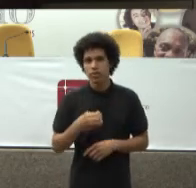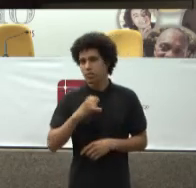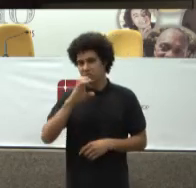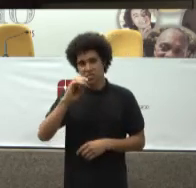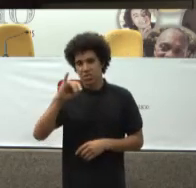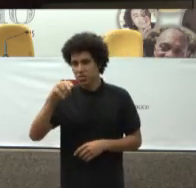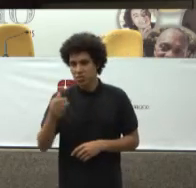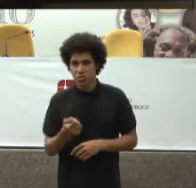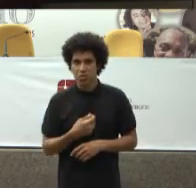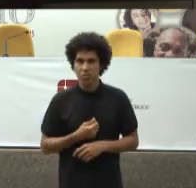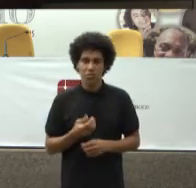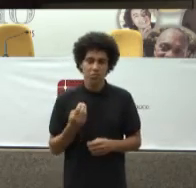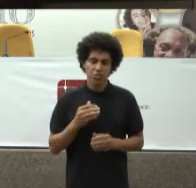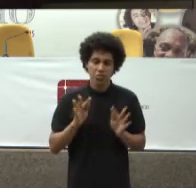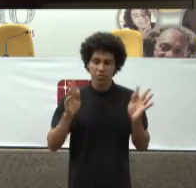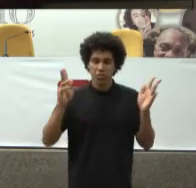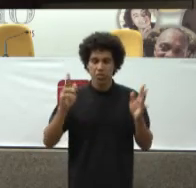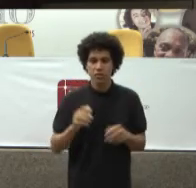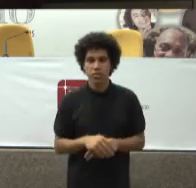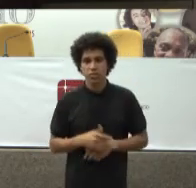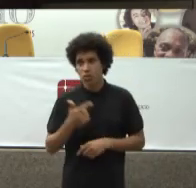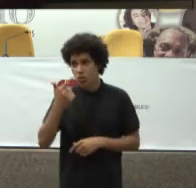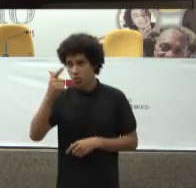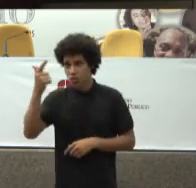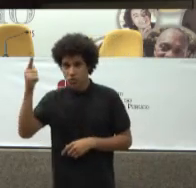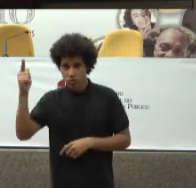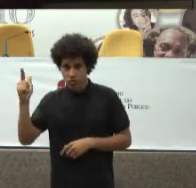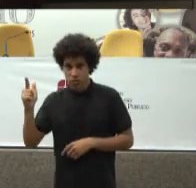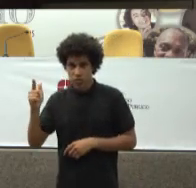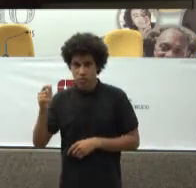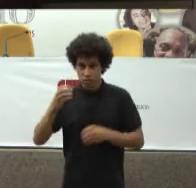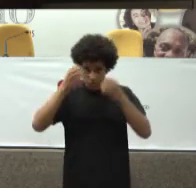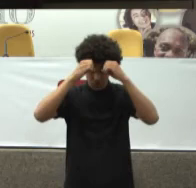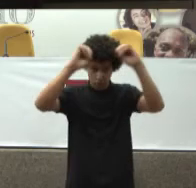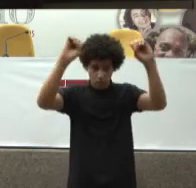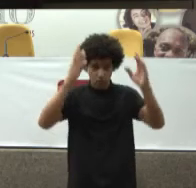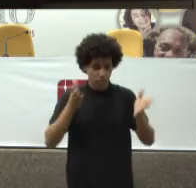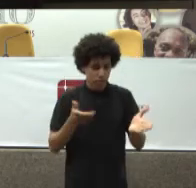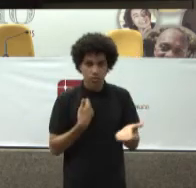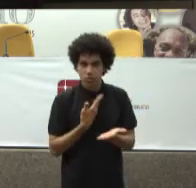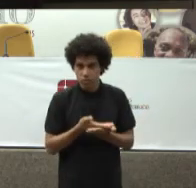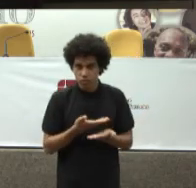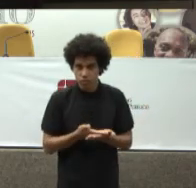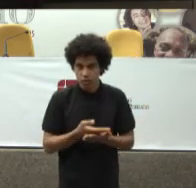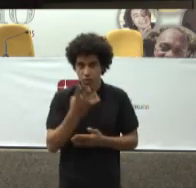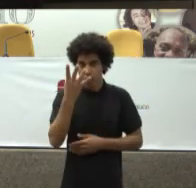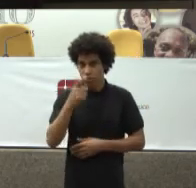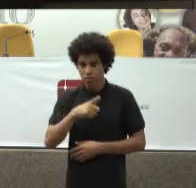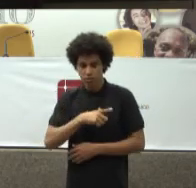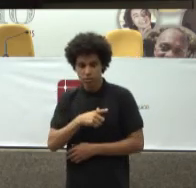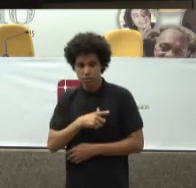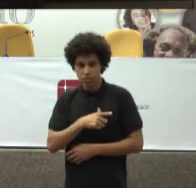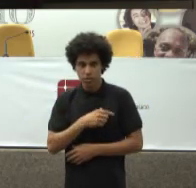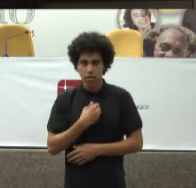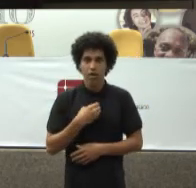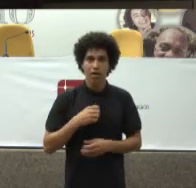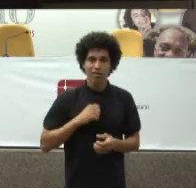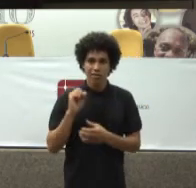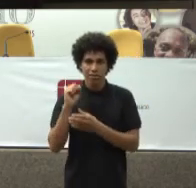2017 Registra Olha Nos outros tribunais Que nós estudamos Quatro tinha a defensoria Como principal protagonista